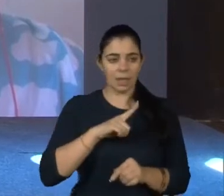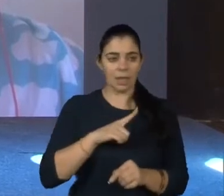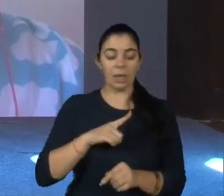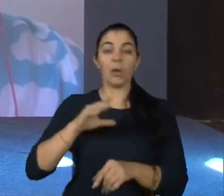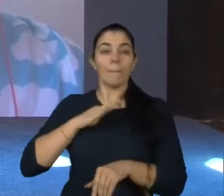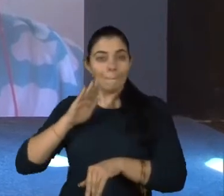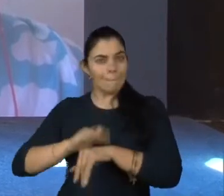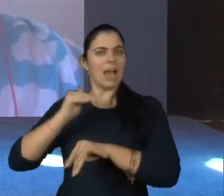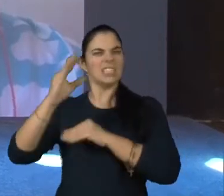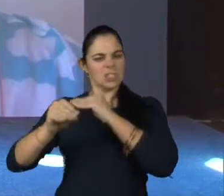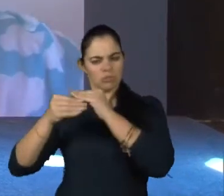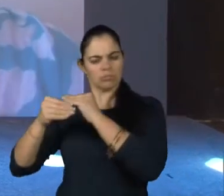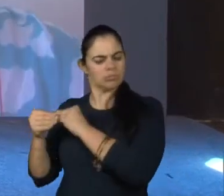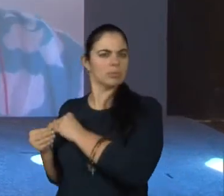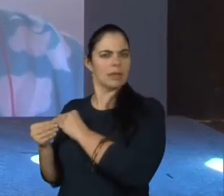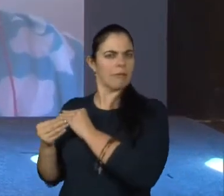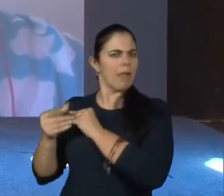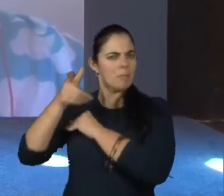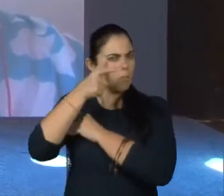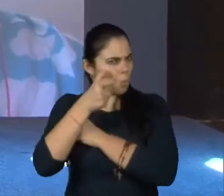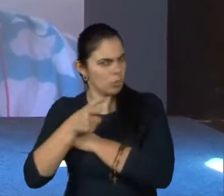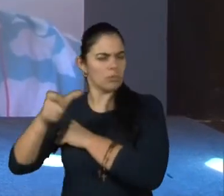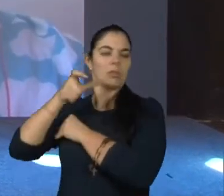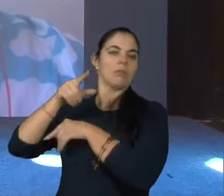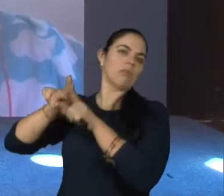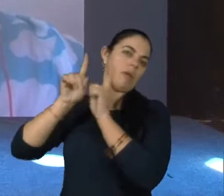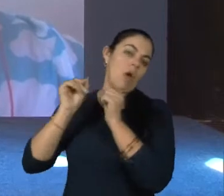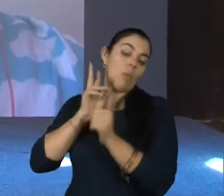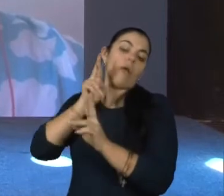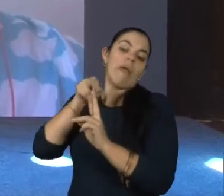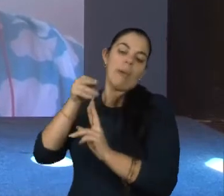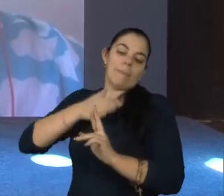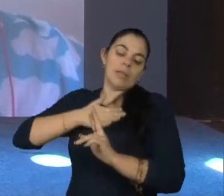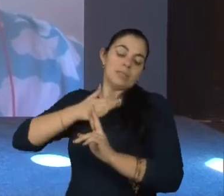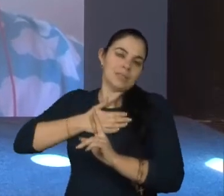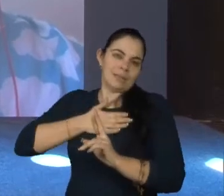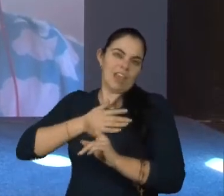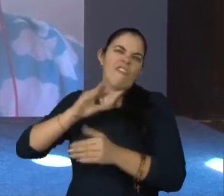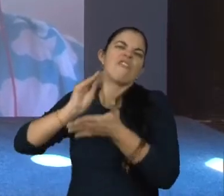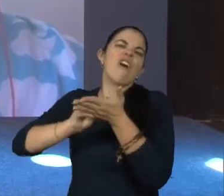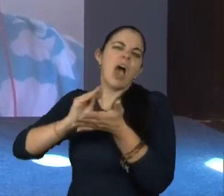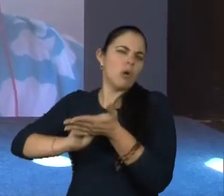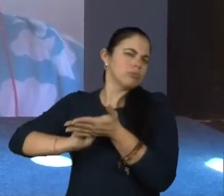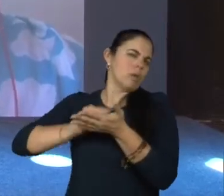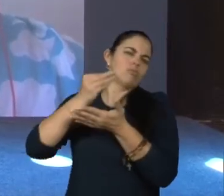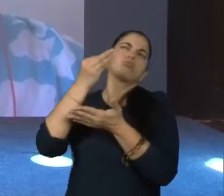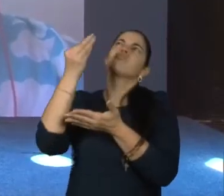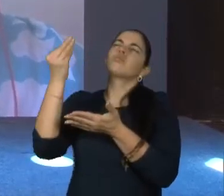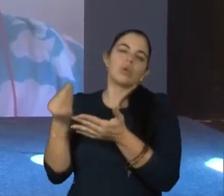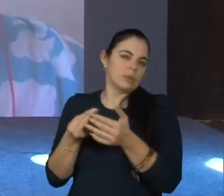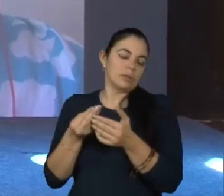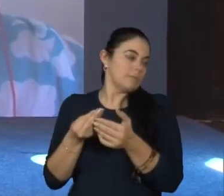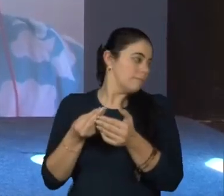agregar. E isso, eu acho mais interessante, é o que me representa. Eu acho, ainda falta muito, muito.